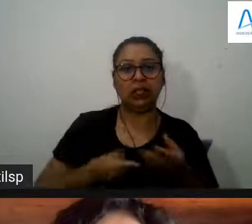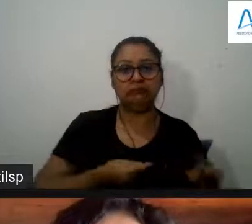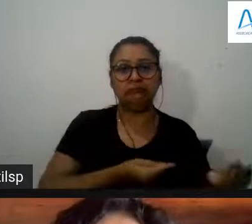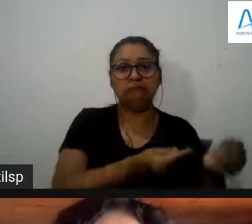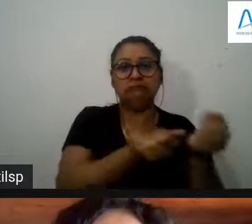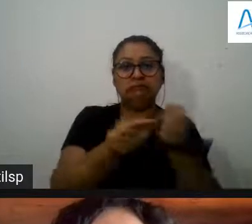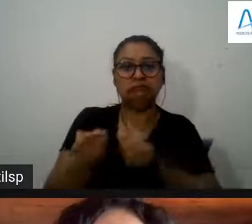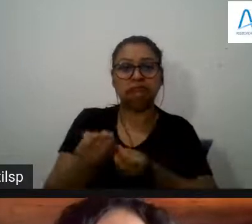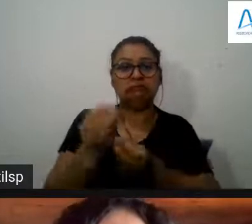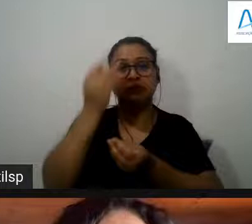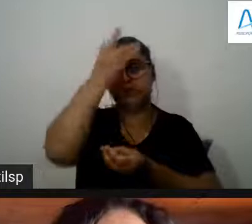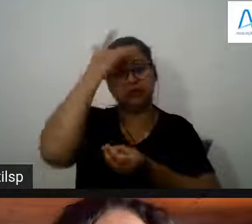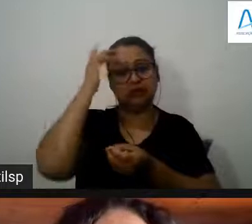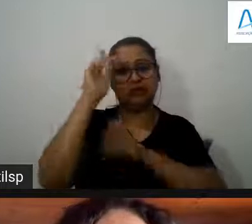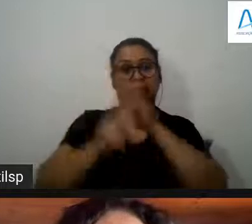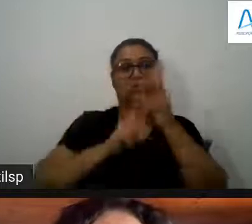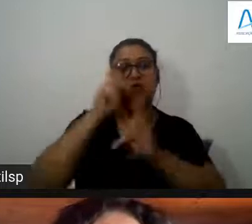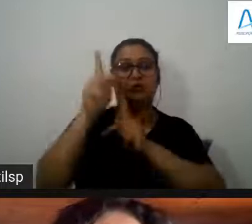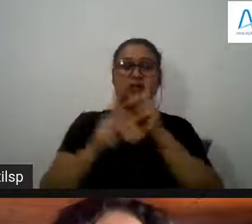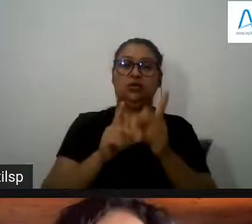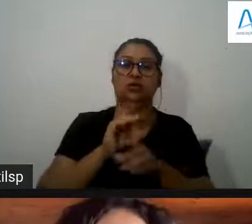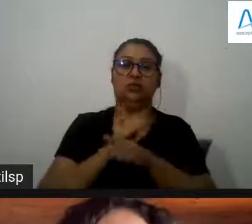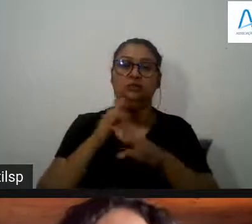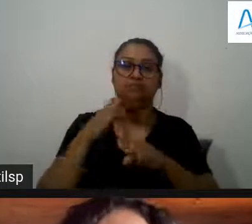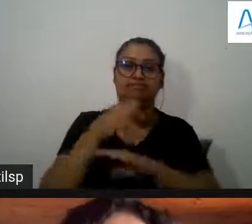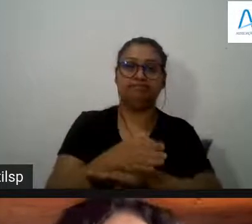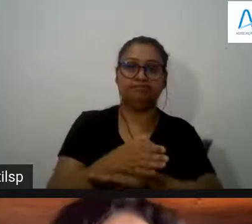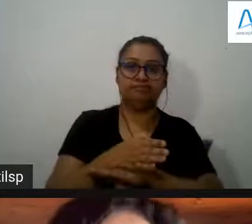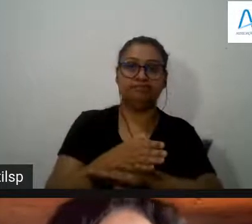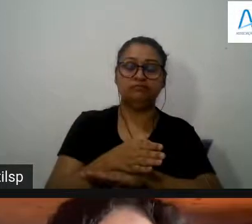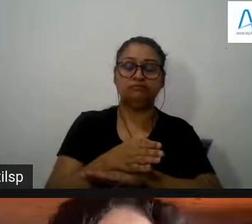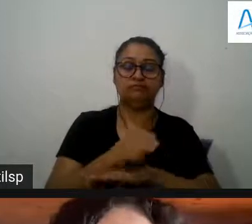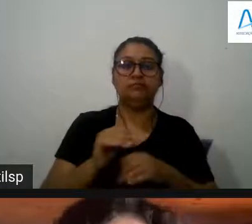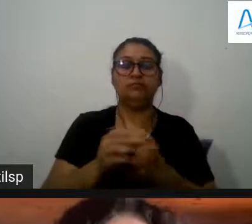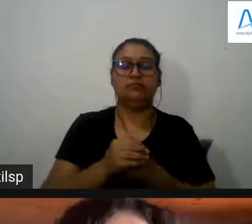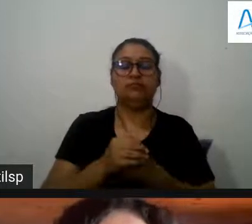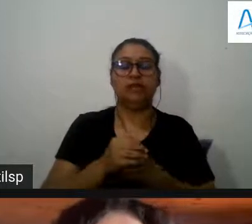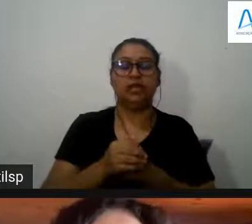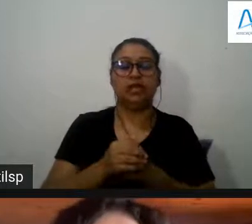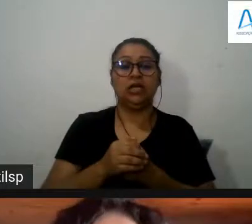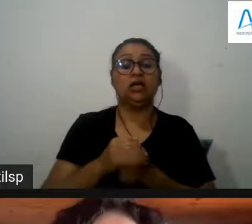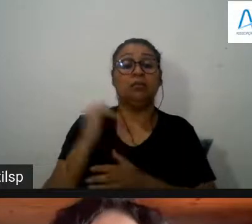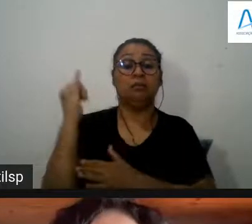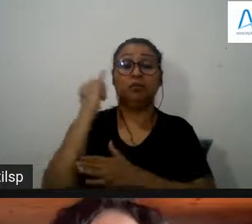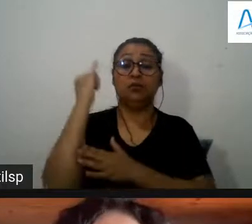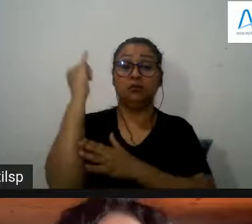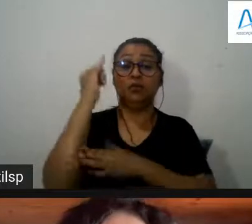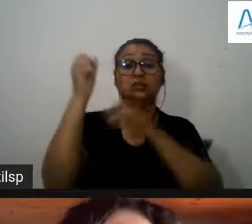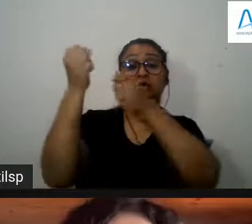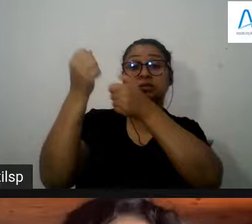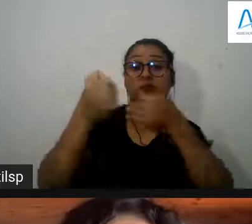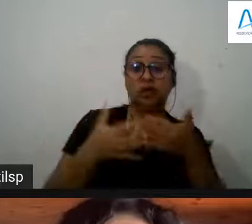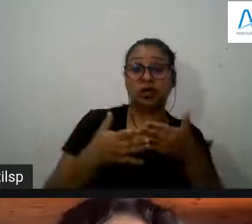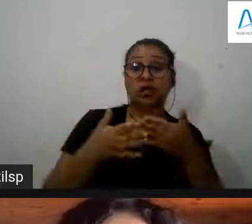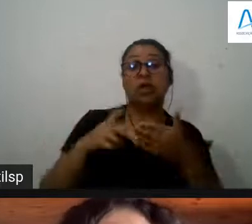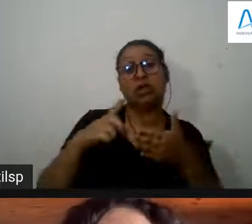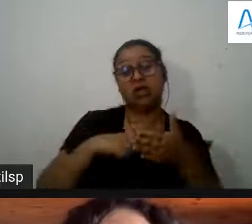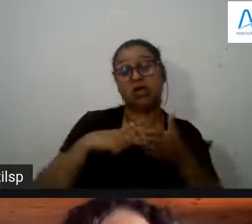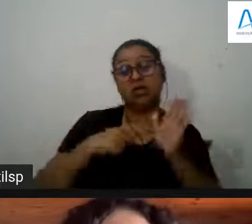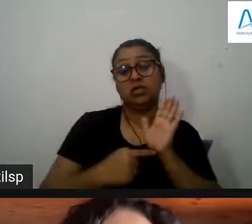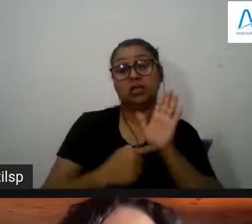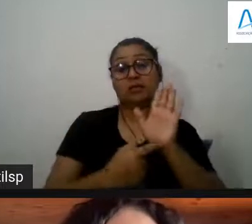pessoas vocês duas trazem elementos muito importantes e esclarecedores a respeito da identificação